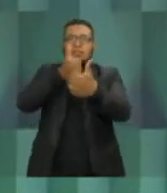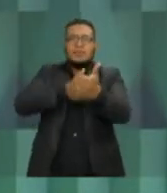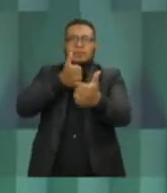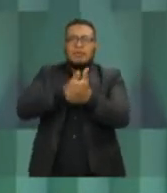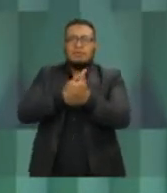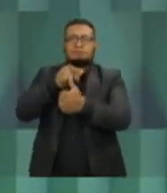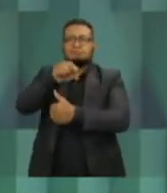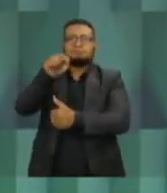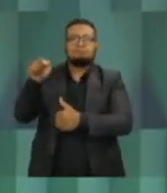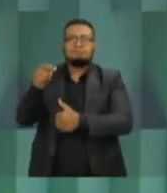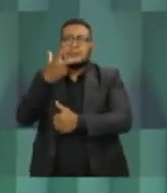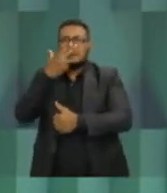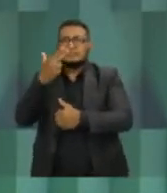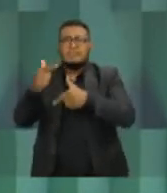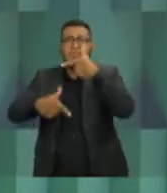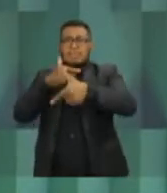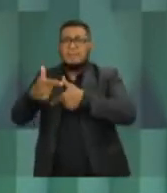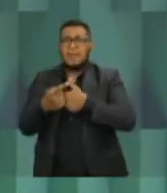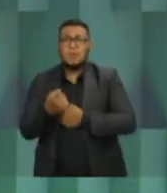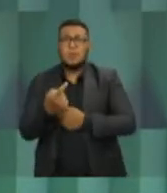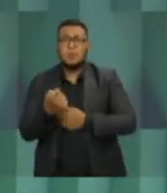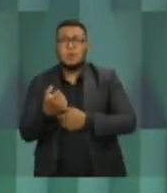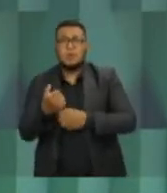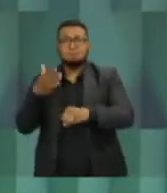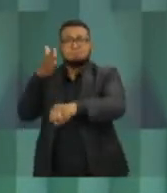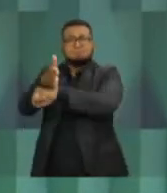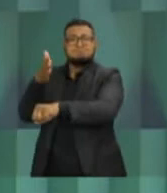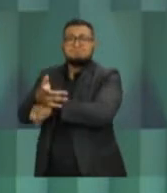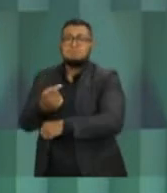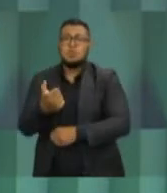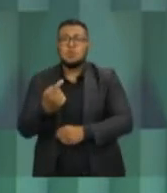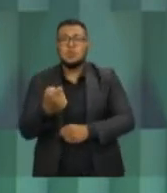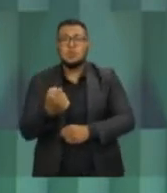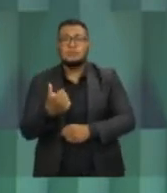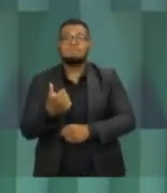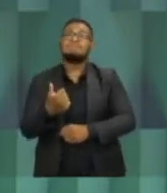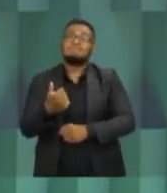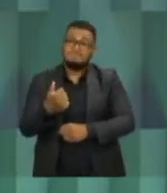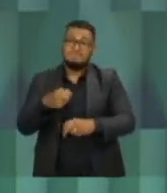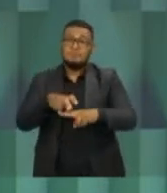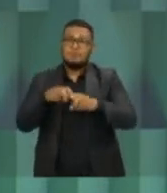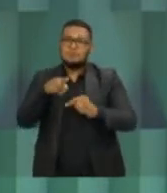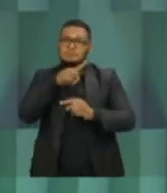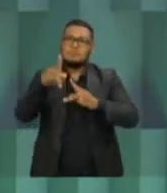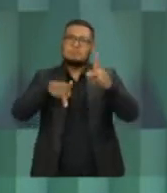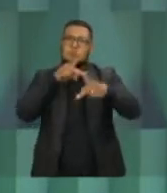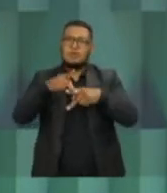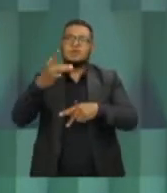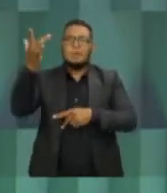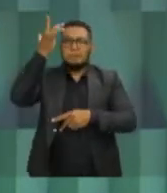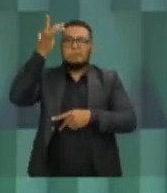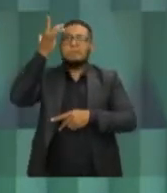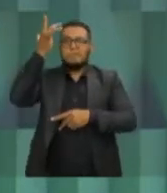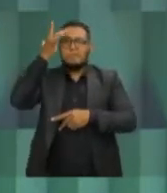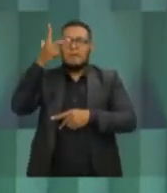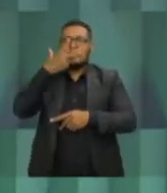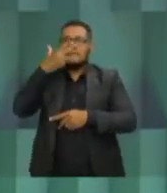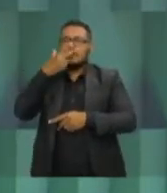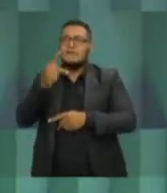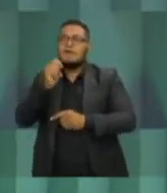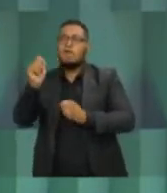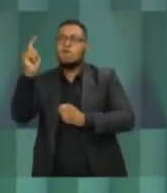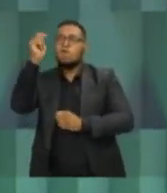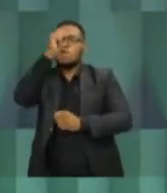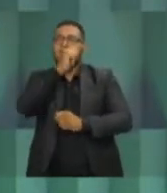com pouco trabalho prestado no tribunal, então eu tenho certeza de que a população é sábia e não vai cair nessa história de